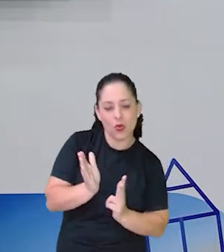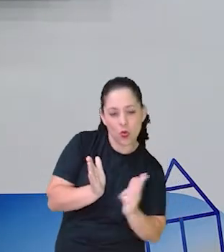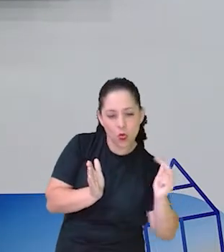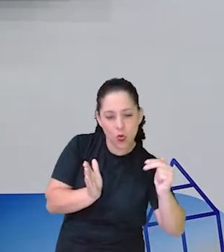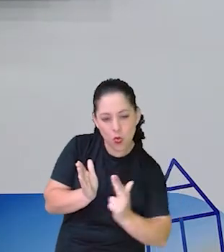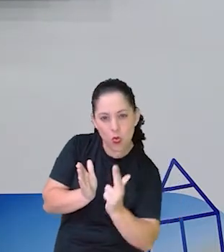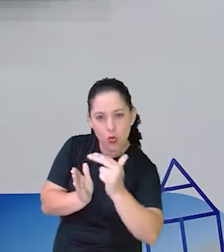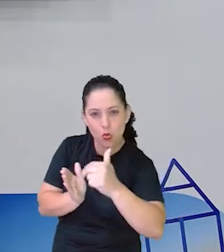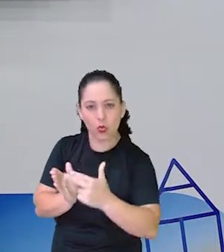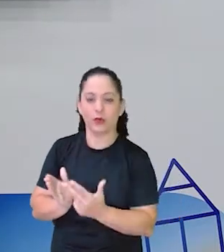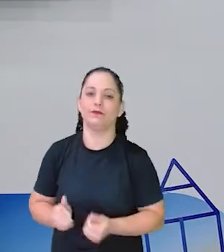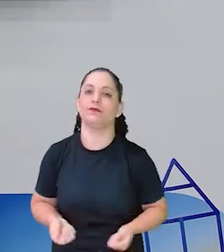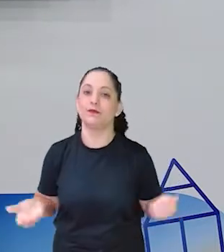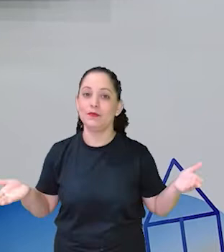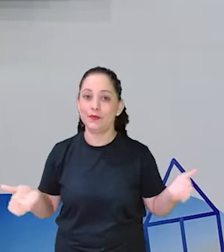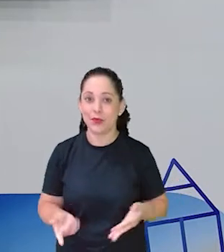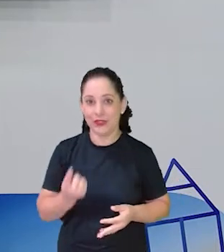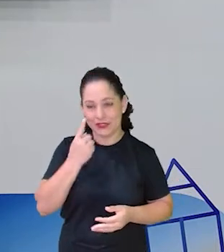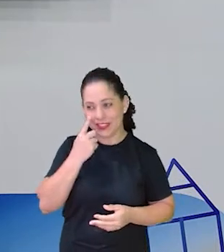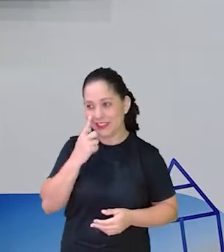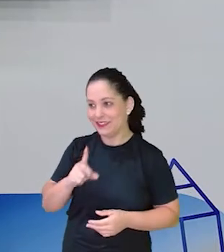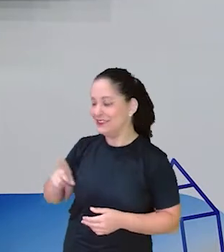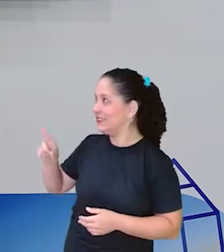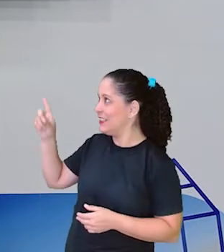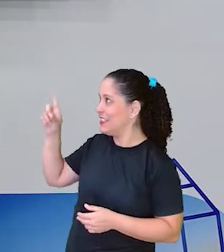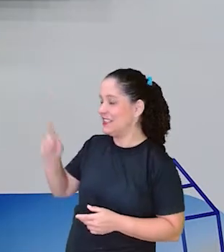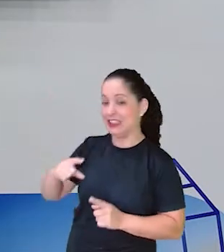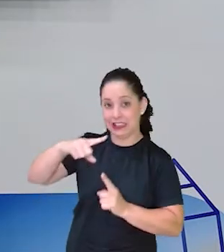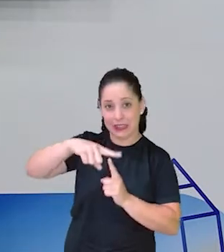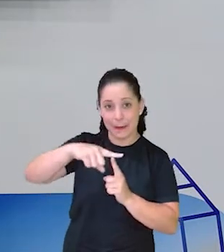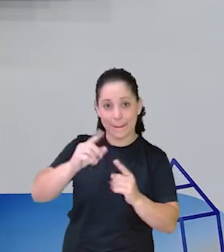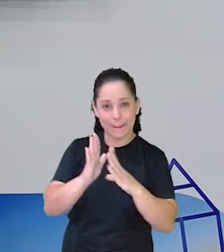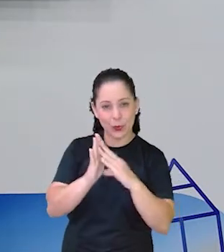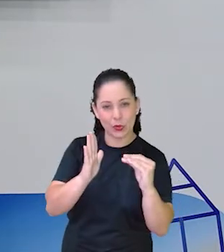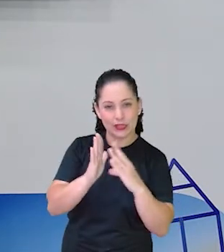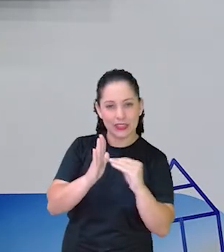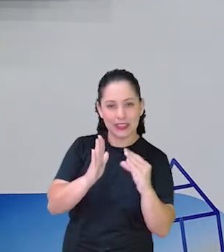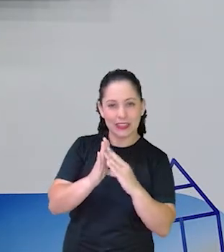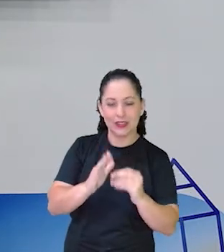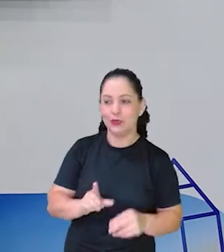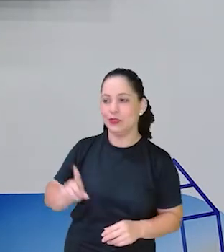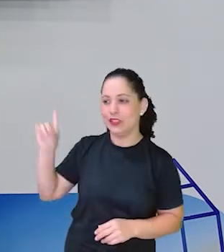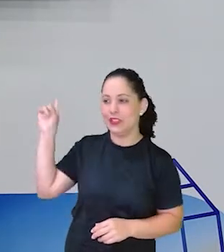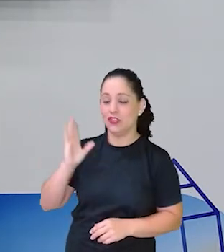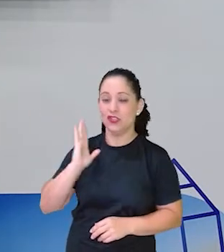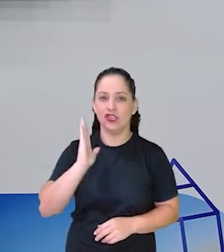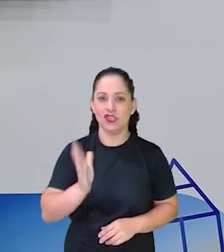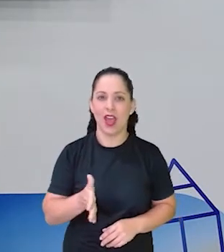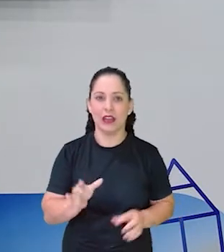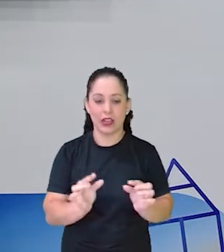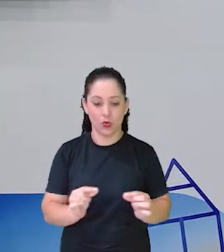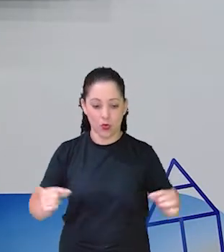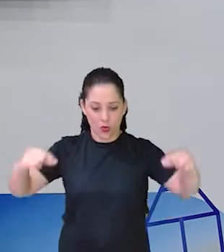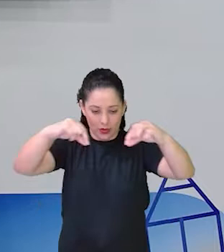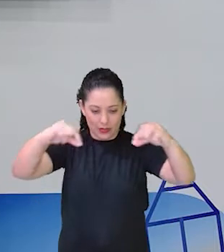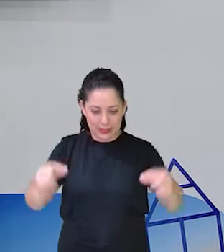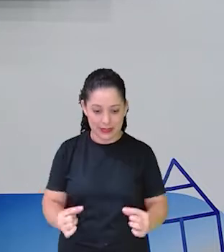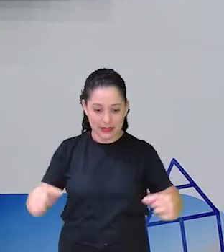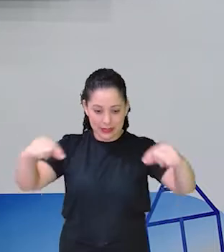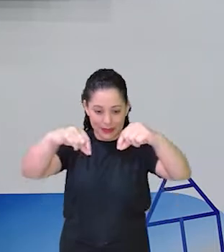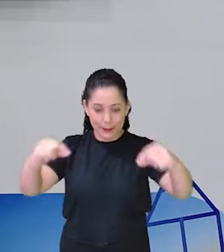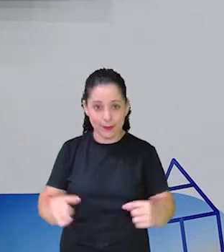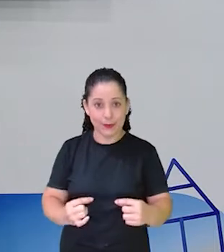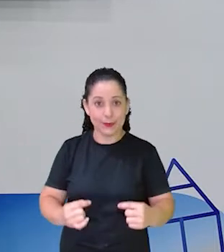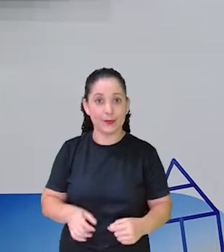Então ó Nós vamos fazer Uma cestinha assim Nesse modelo Essa daqui ó Eu já separei Essas duas partes Aqui para